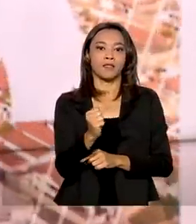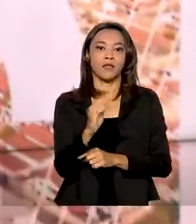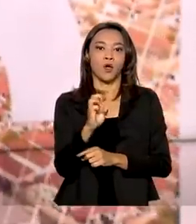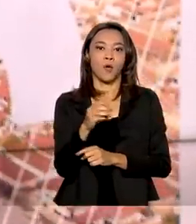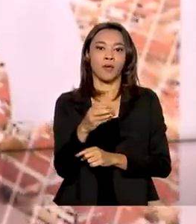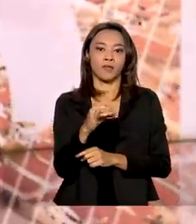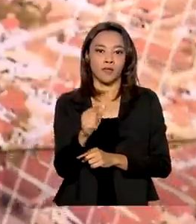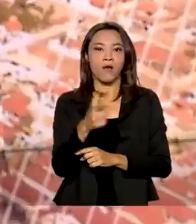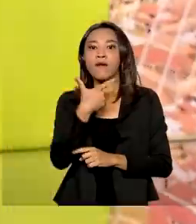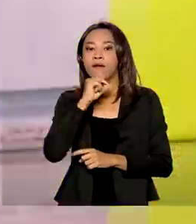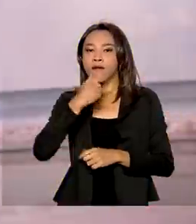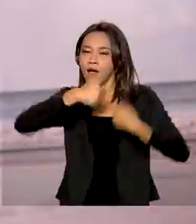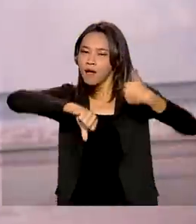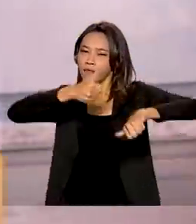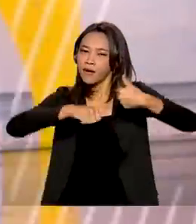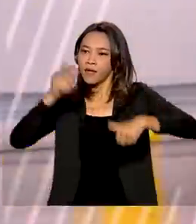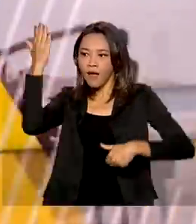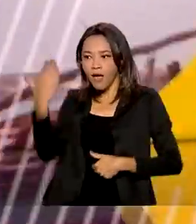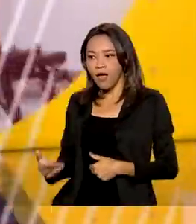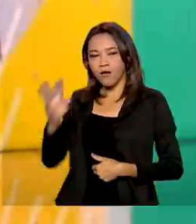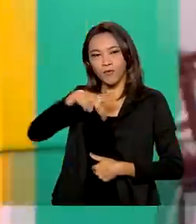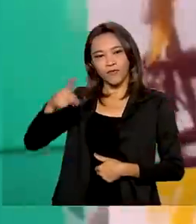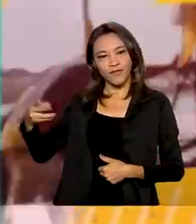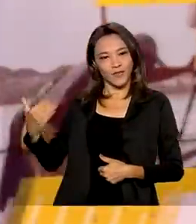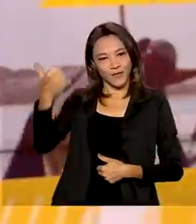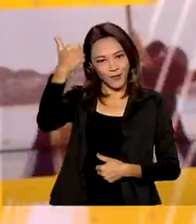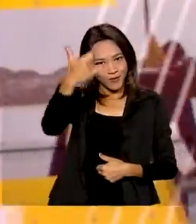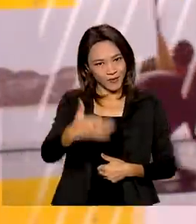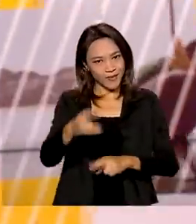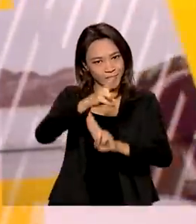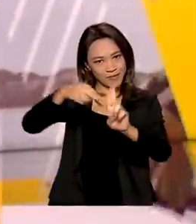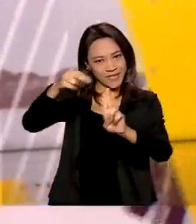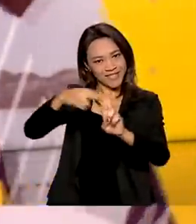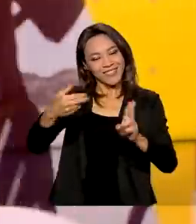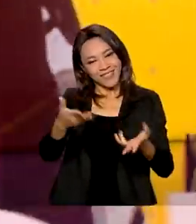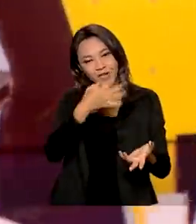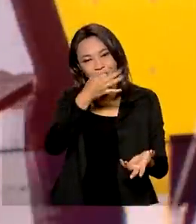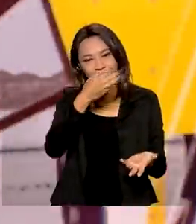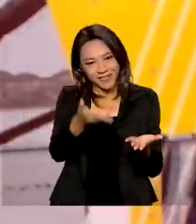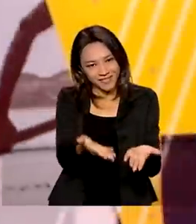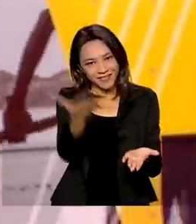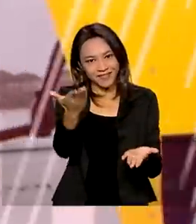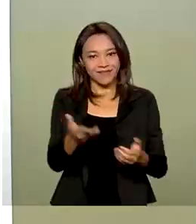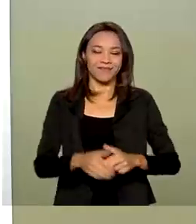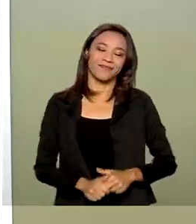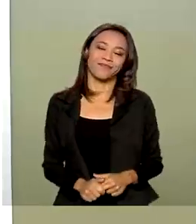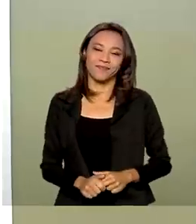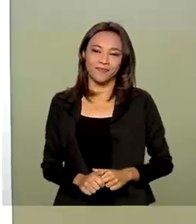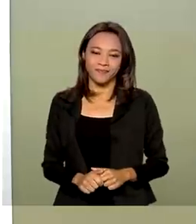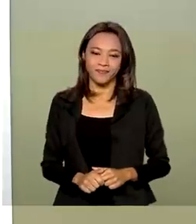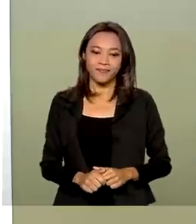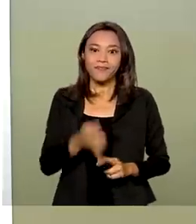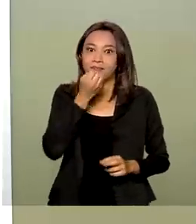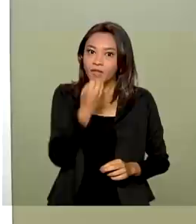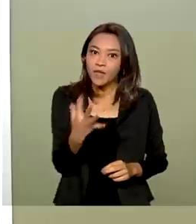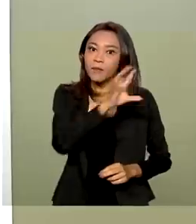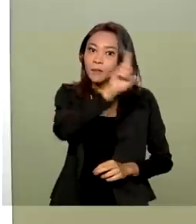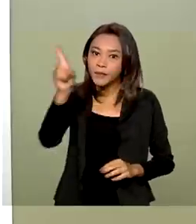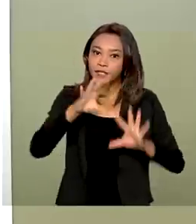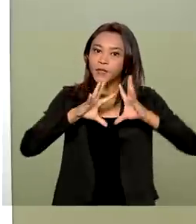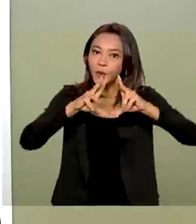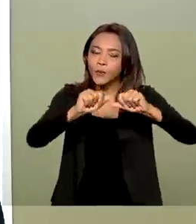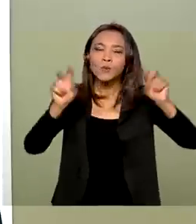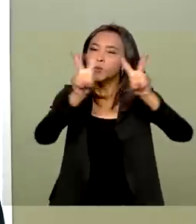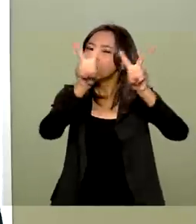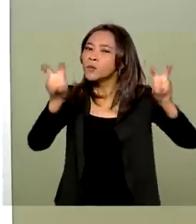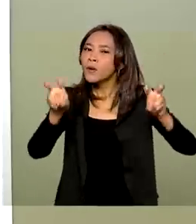resultado é o professor da Universidade de Brasília e comentarista aqui da TV Brasil, Ricardo Caldas. Bom dia a todos. O nosso